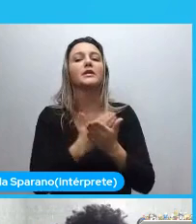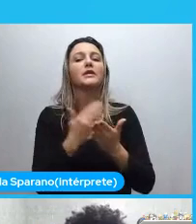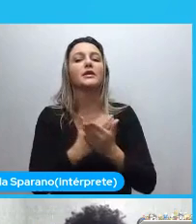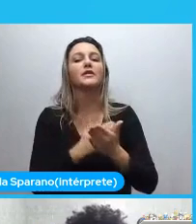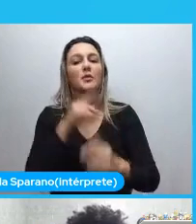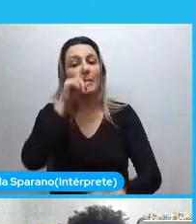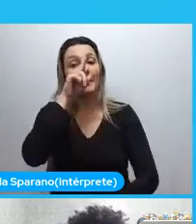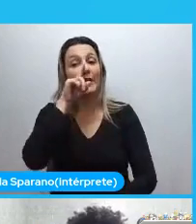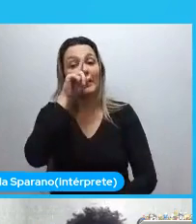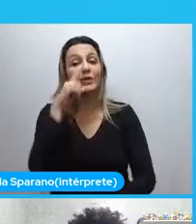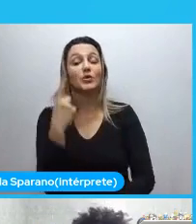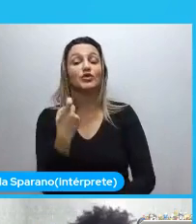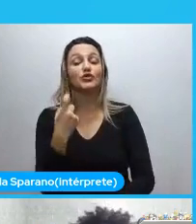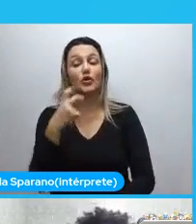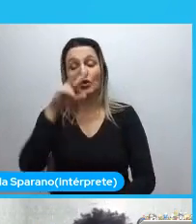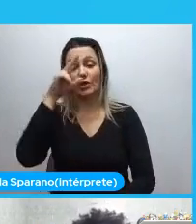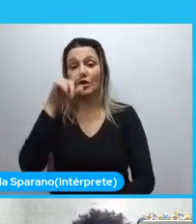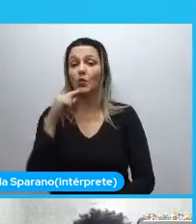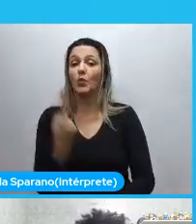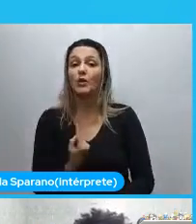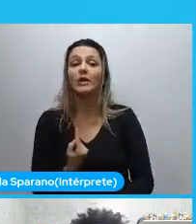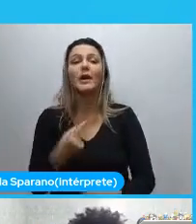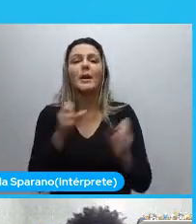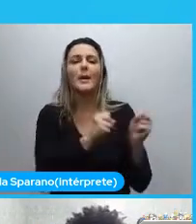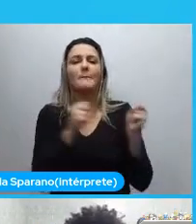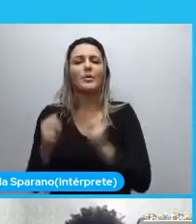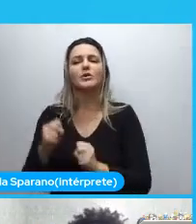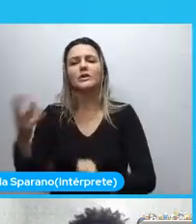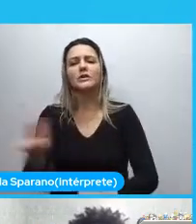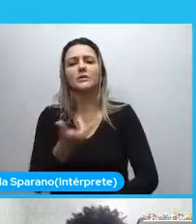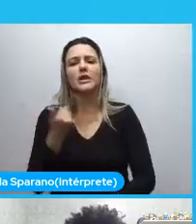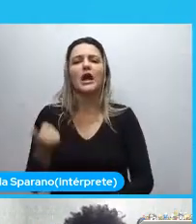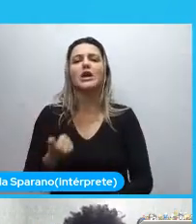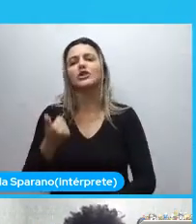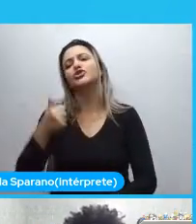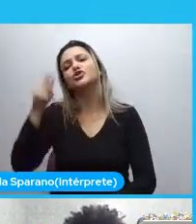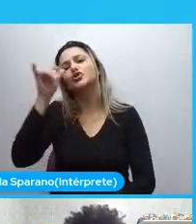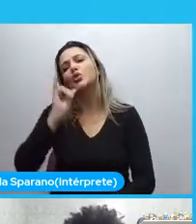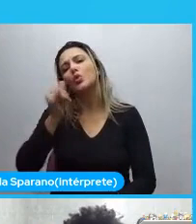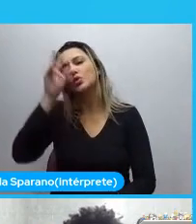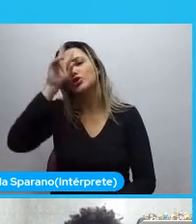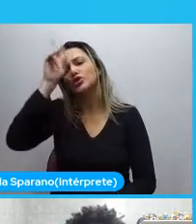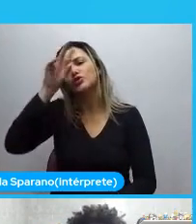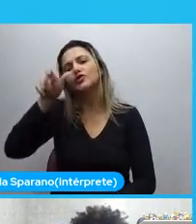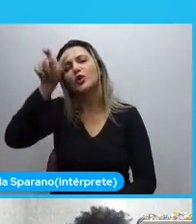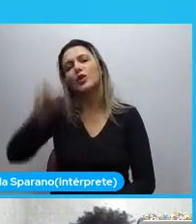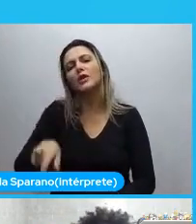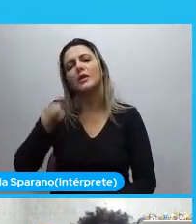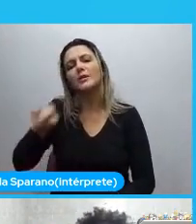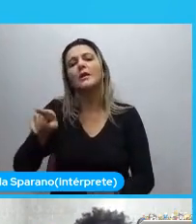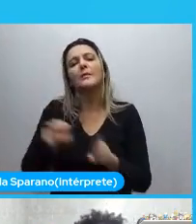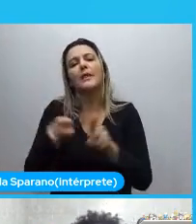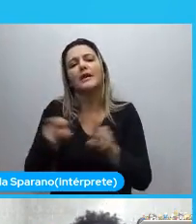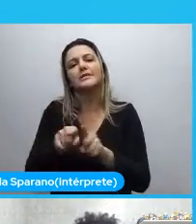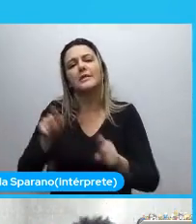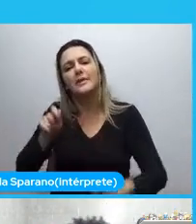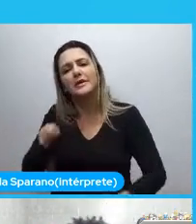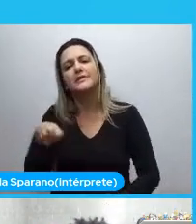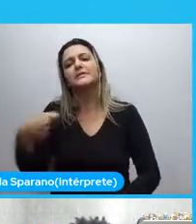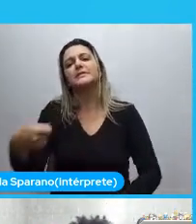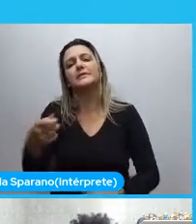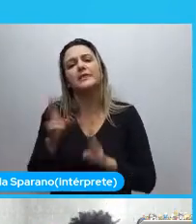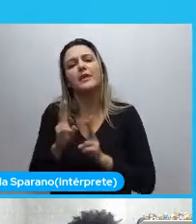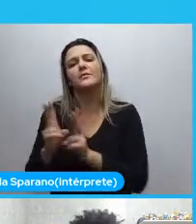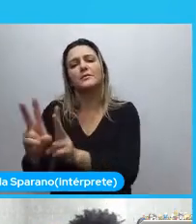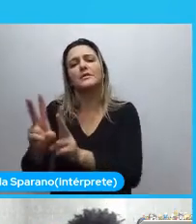Que fala. Poder. É a habilidade. De não só contar a história. De uma outra pessoa. Mas de fazê-la. A história definitiva. Daquela pessoa. E aí. Quem